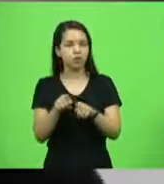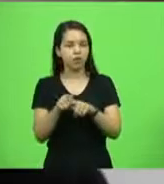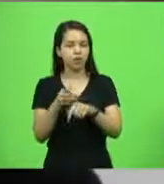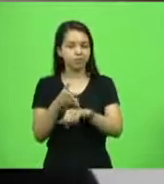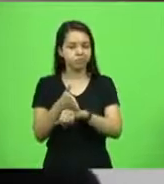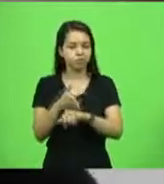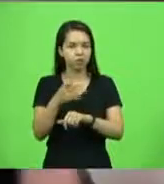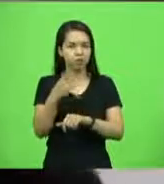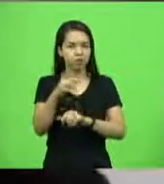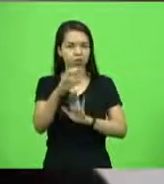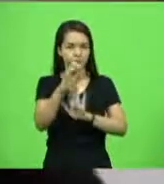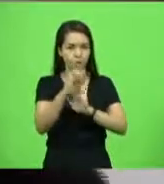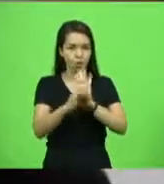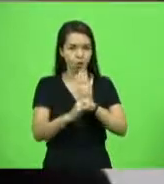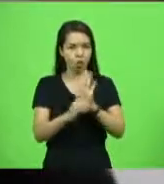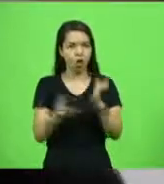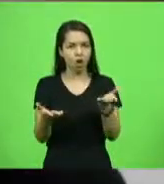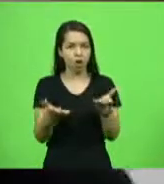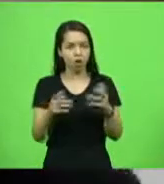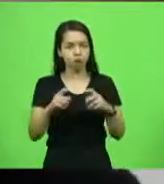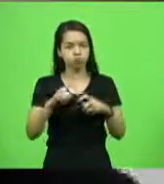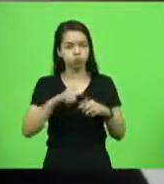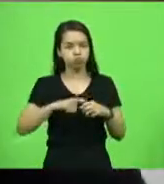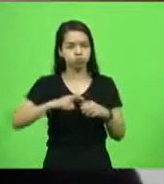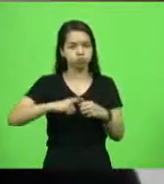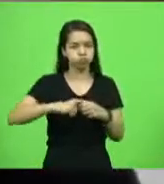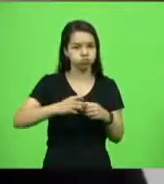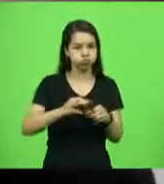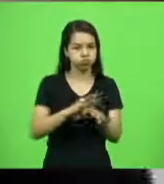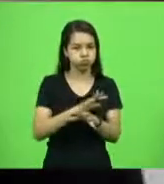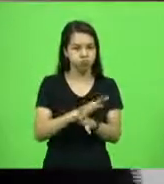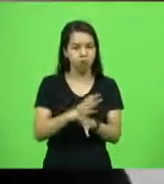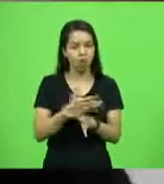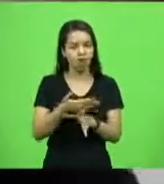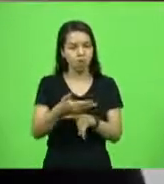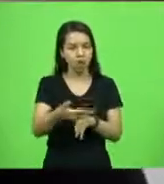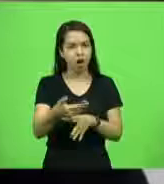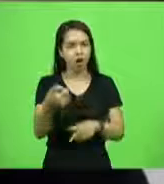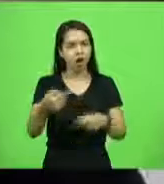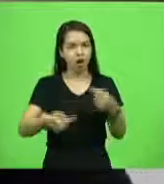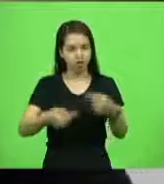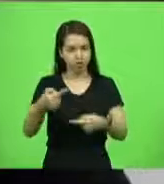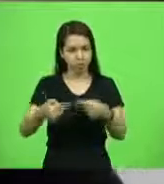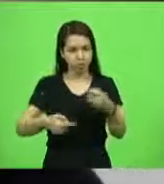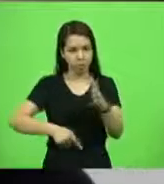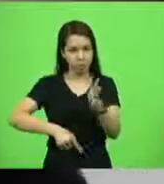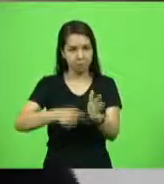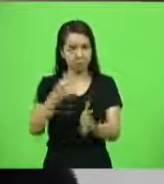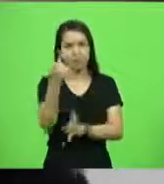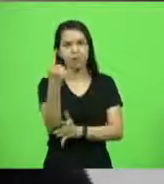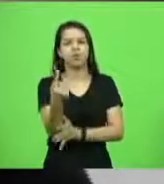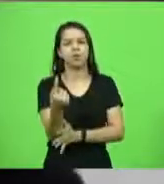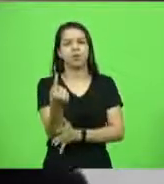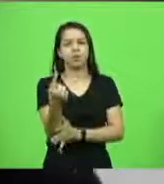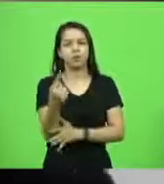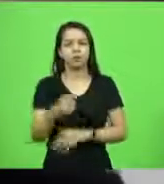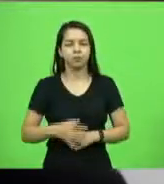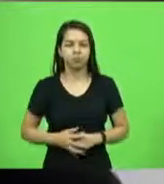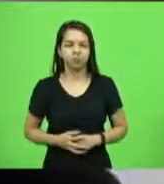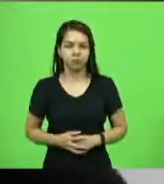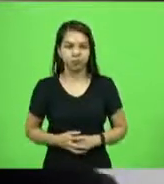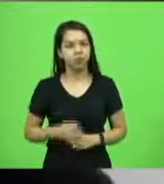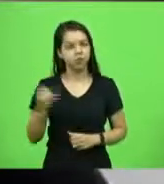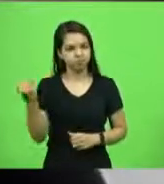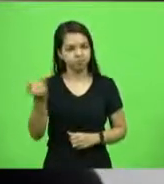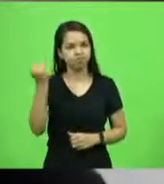recompor as comissões, já estamos com ele na pauta para ser o primeiro assunto a ser tratado. É importante realmente